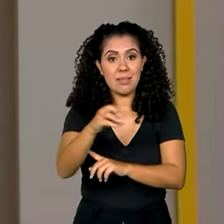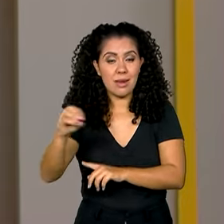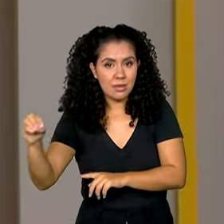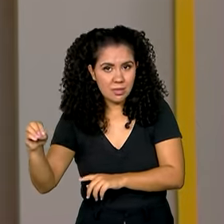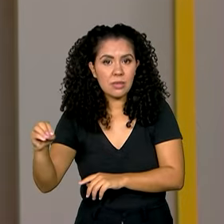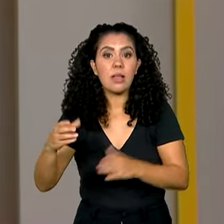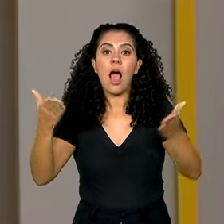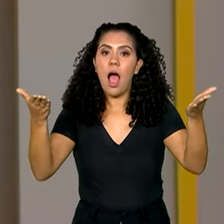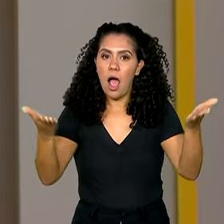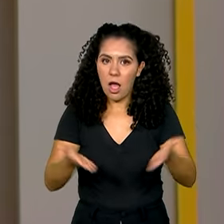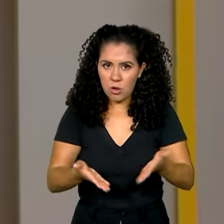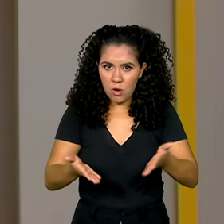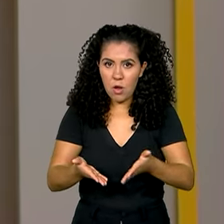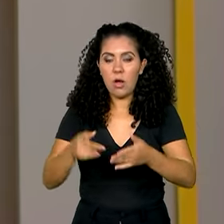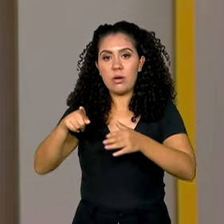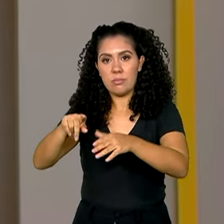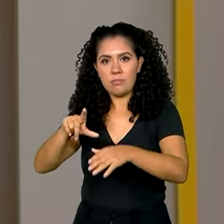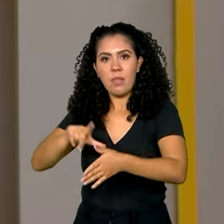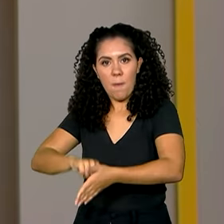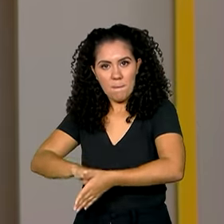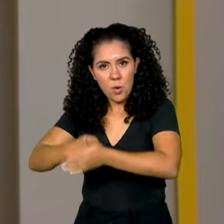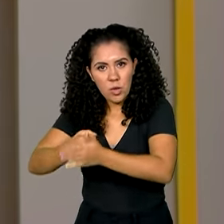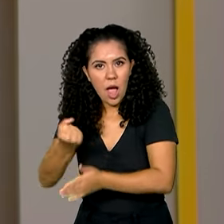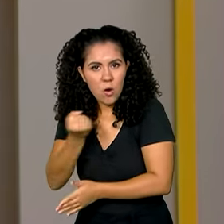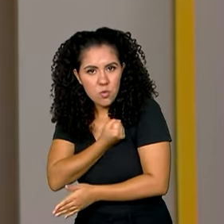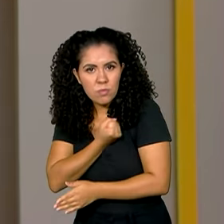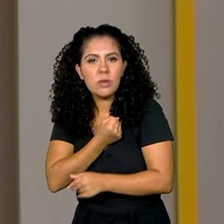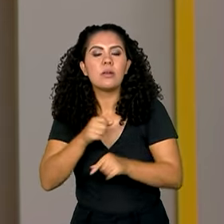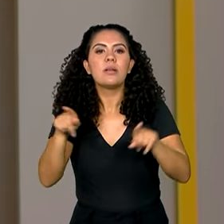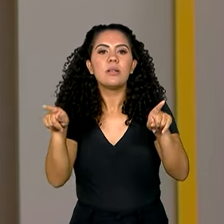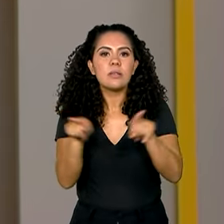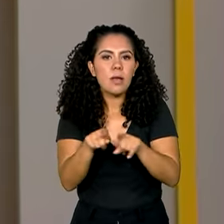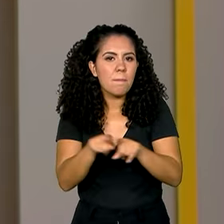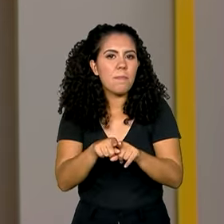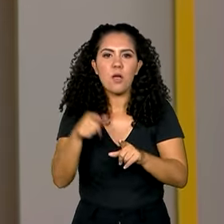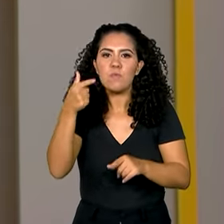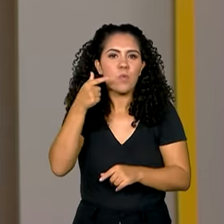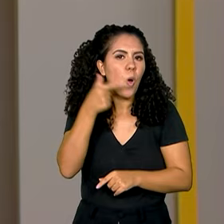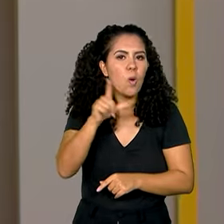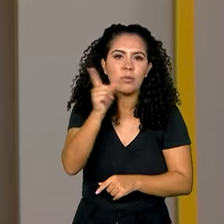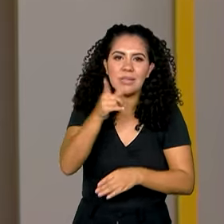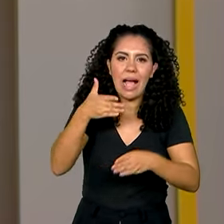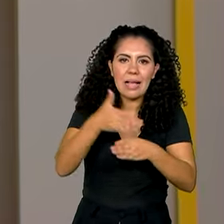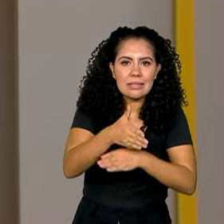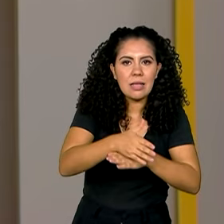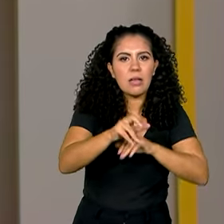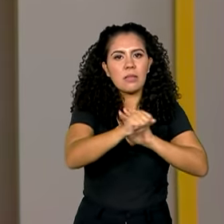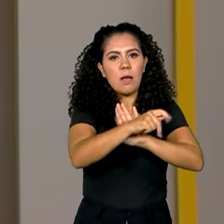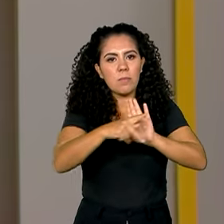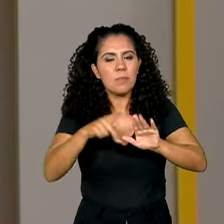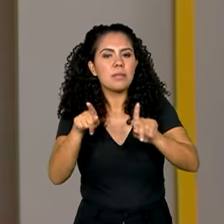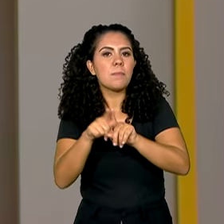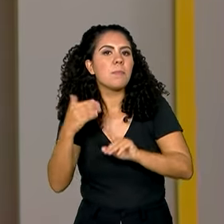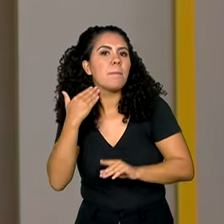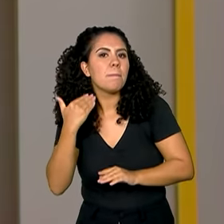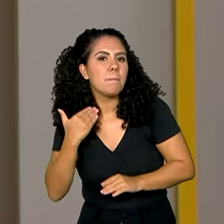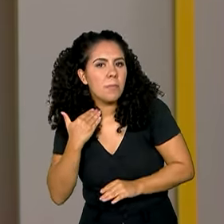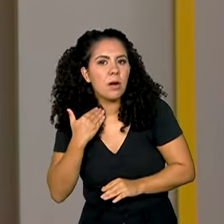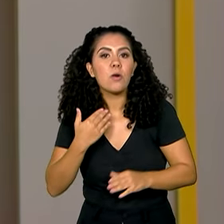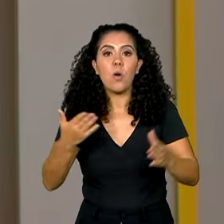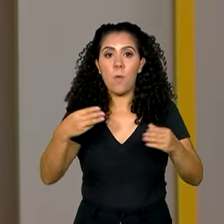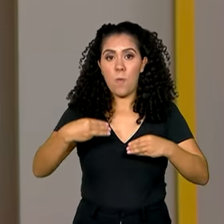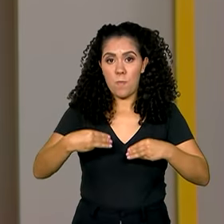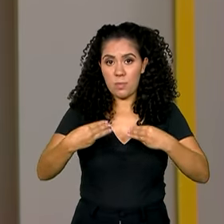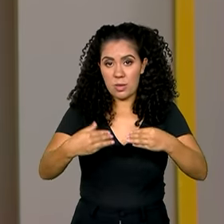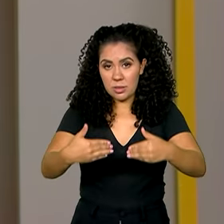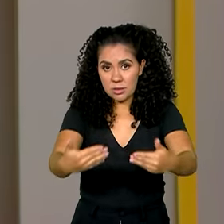Agora, além de bloquear a linha e impedir o acesso a aplicativos e contas, o Ministério da Justiça quer inutilizar o